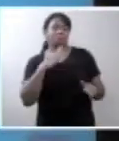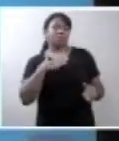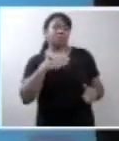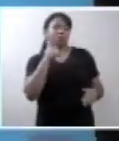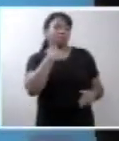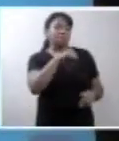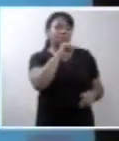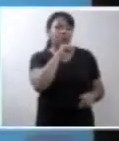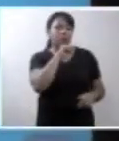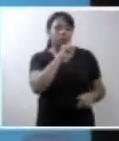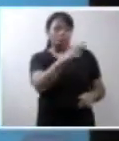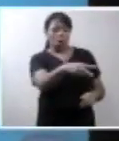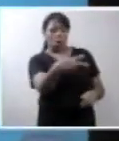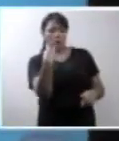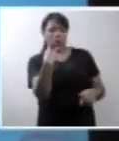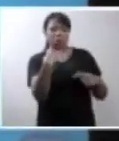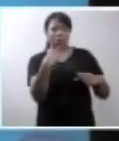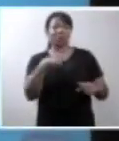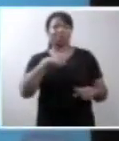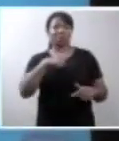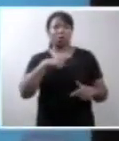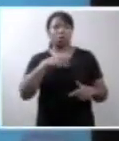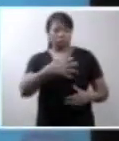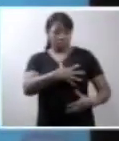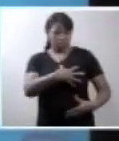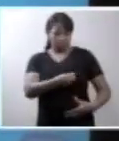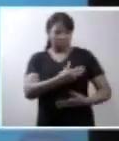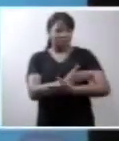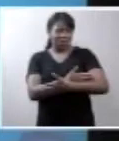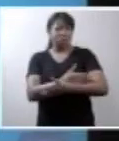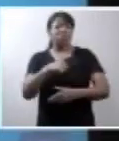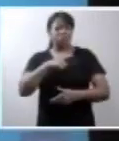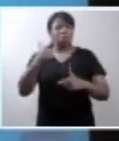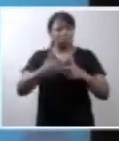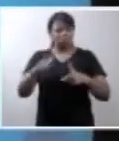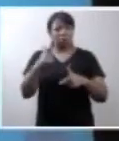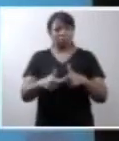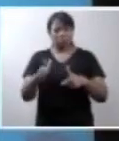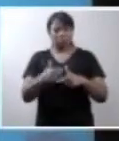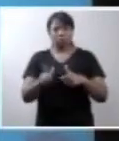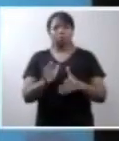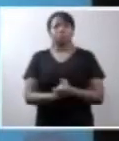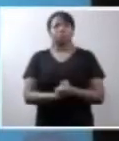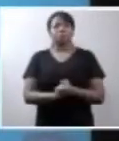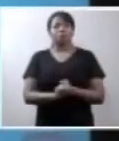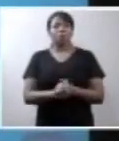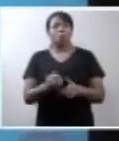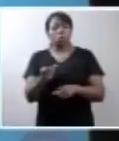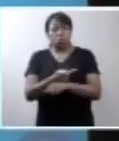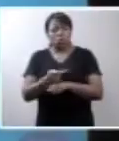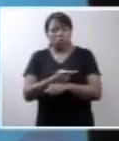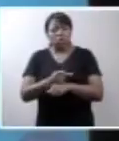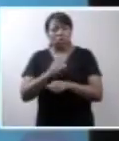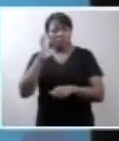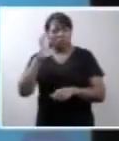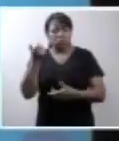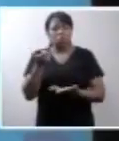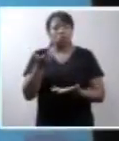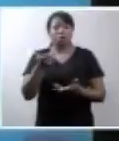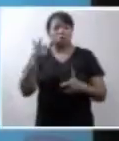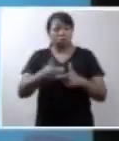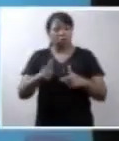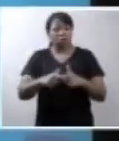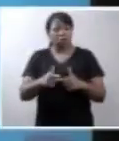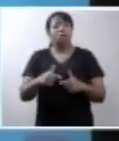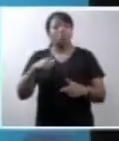Ele primeiro olhou para mim e falou que minha criança tinha um problema. Eu perguntei, tem solução? Ele falou